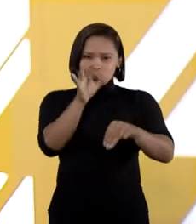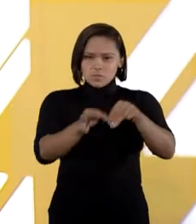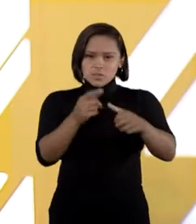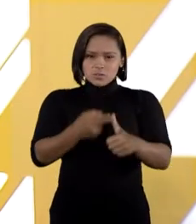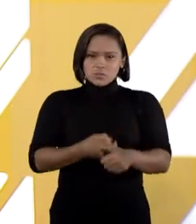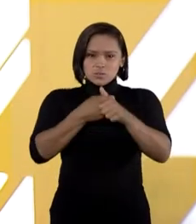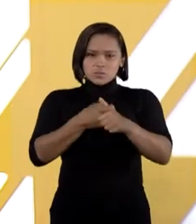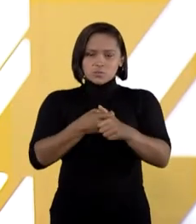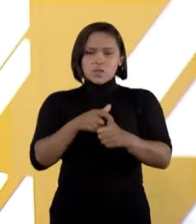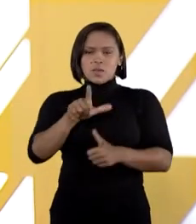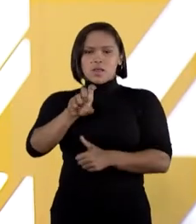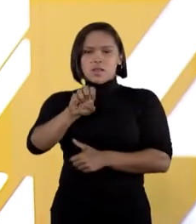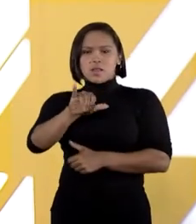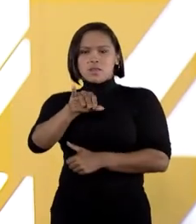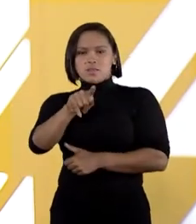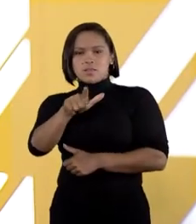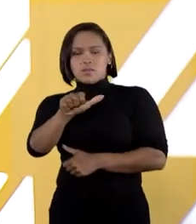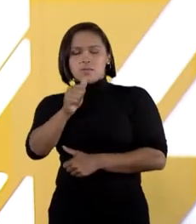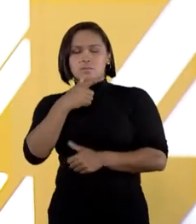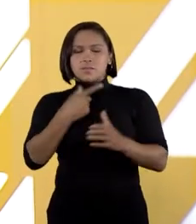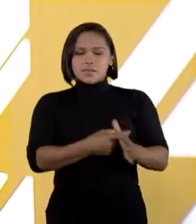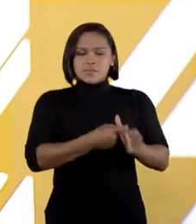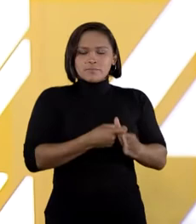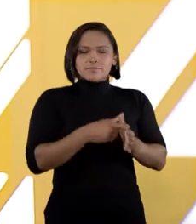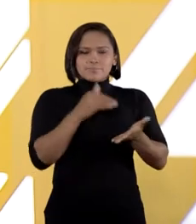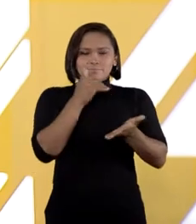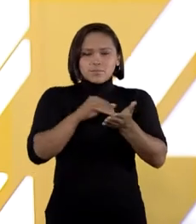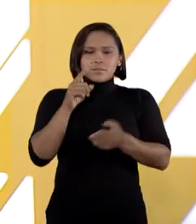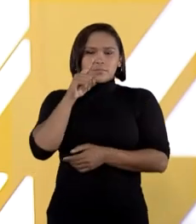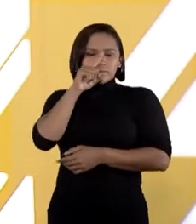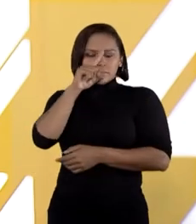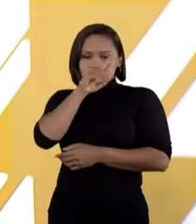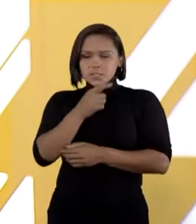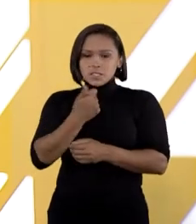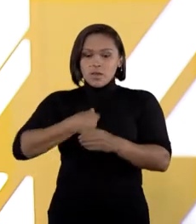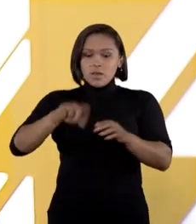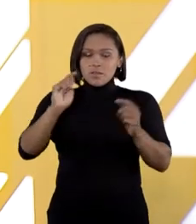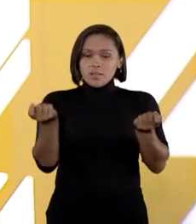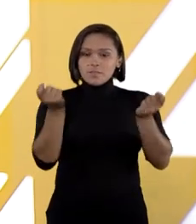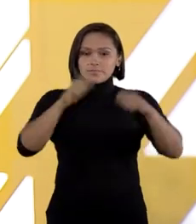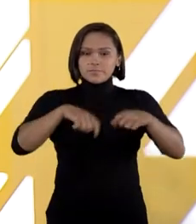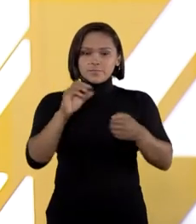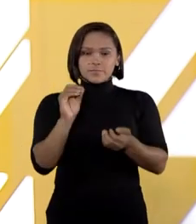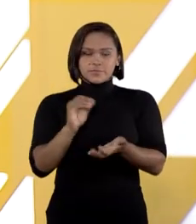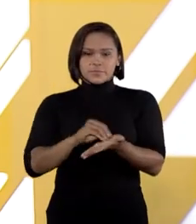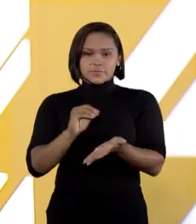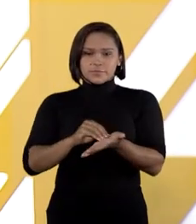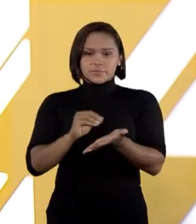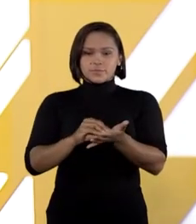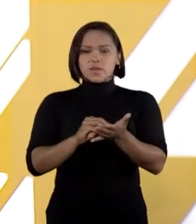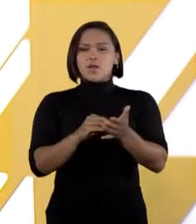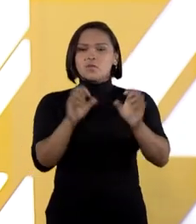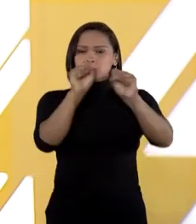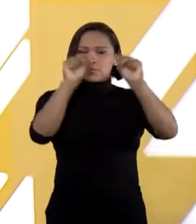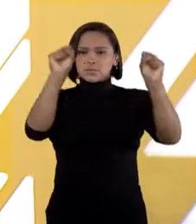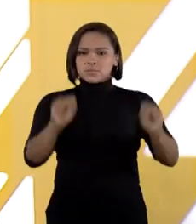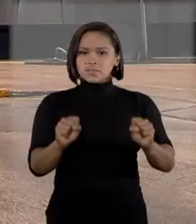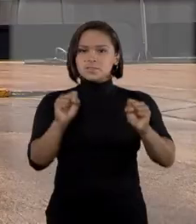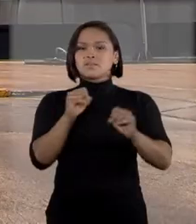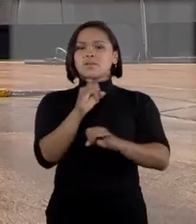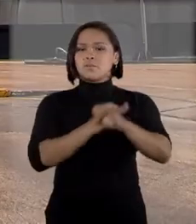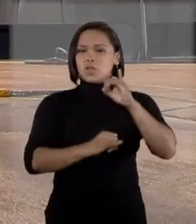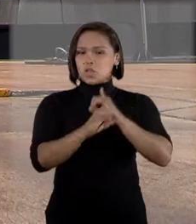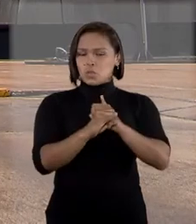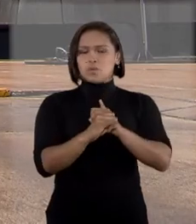suspendeu o leilão para afastar risco de dano decorrente da indisponibilidade dos sistemas eletrônicos da corte.